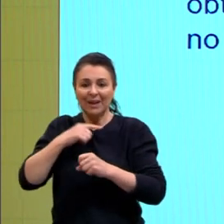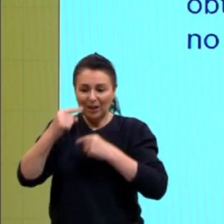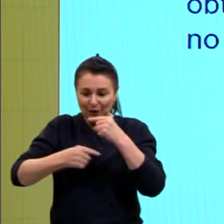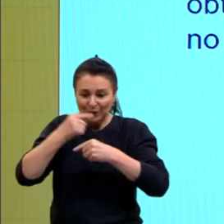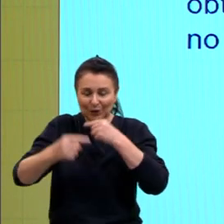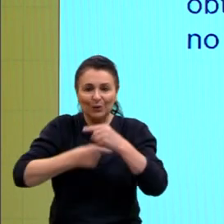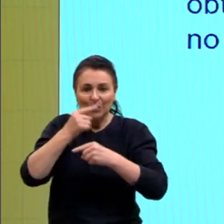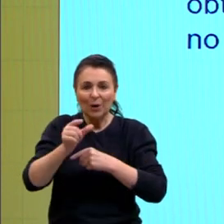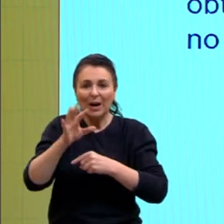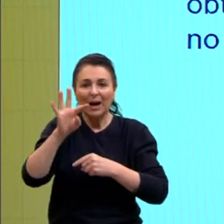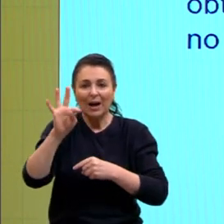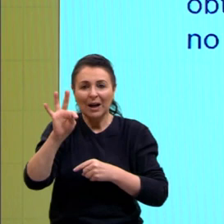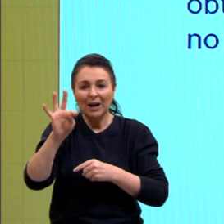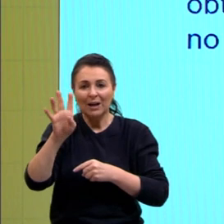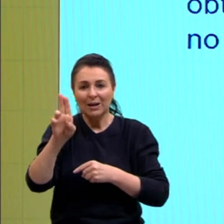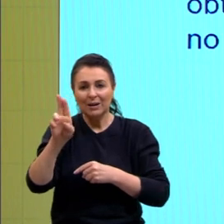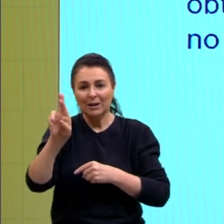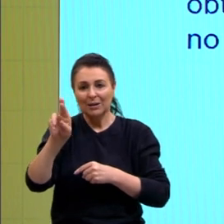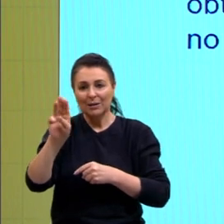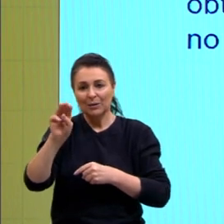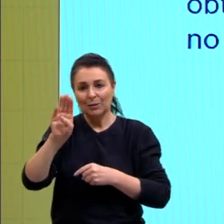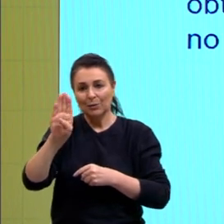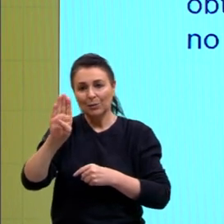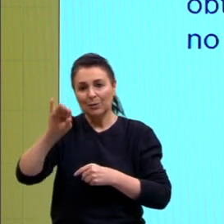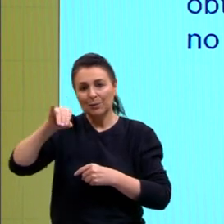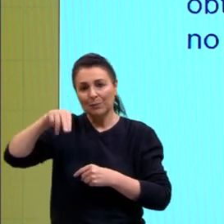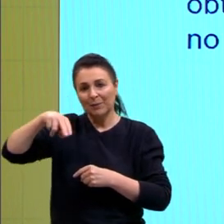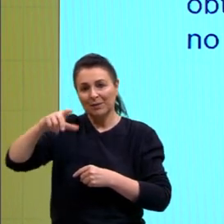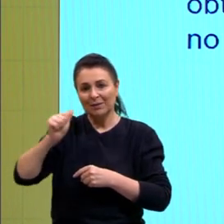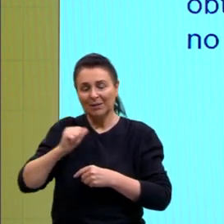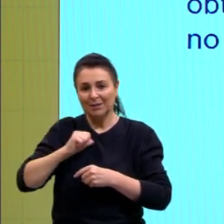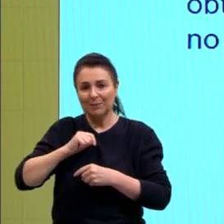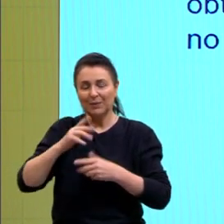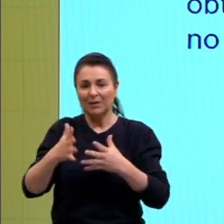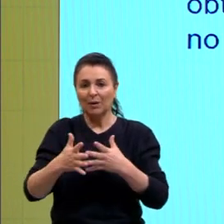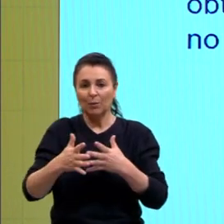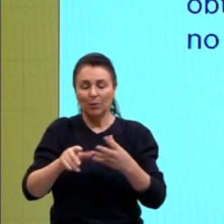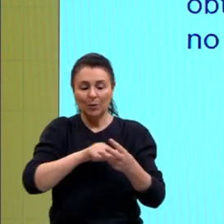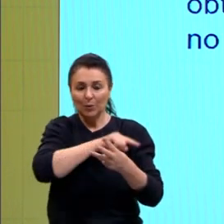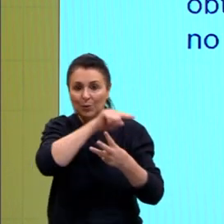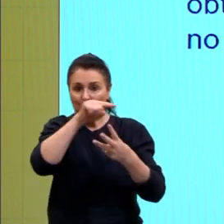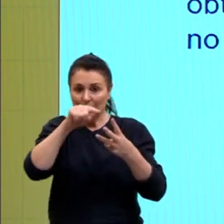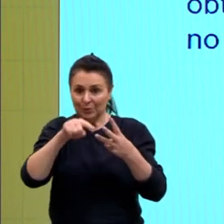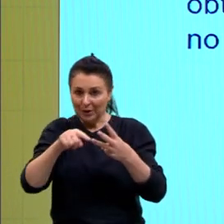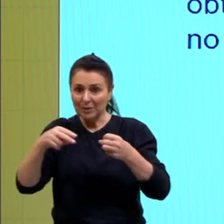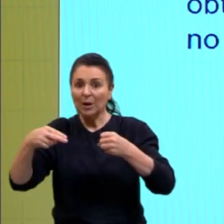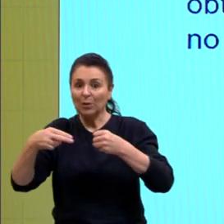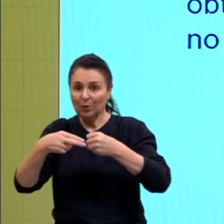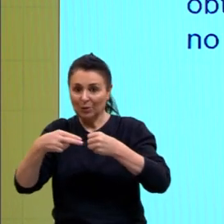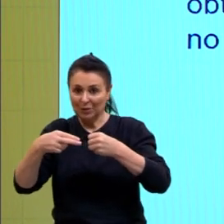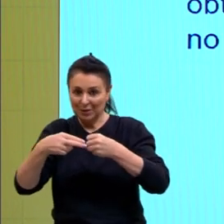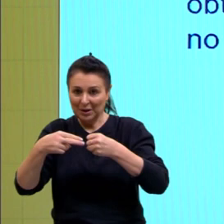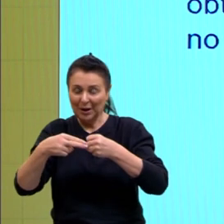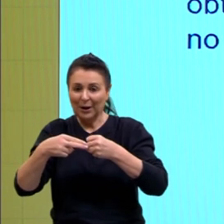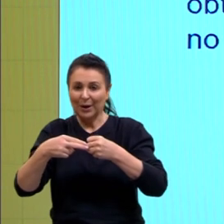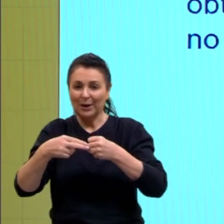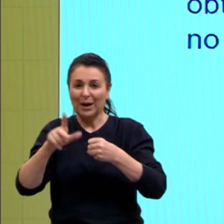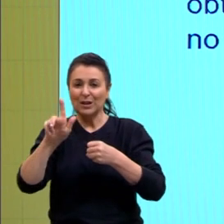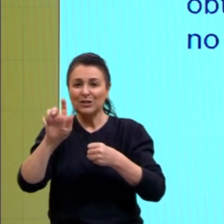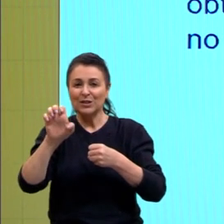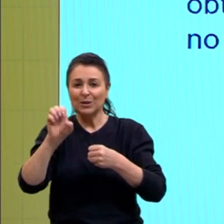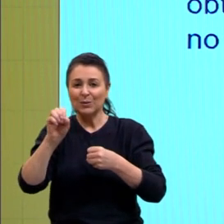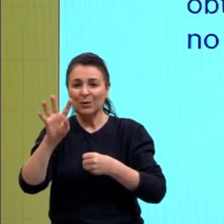obtém dessa maneira. Então, termoelétrica, geotérmica, nuclear, todas elas têm essa, essa